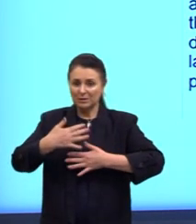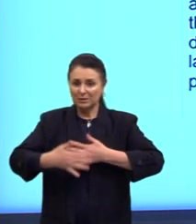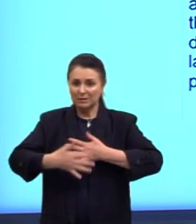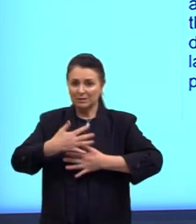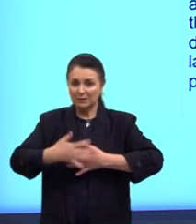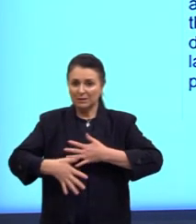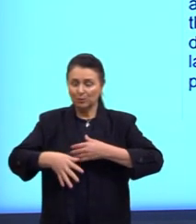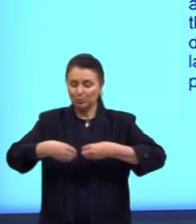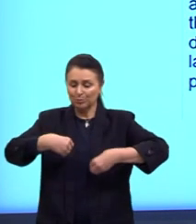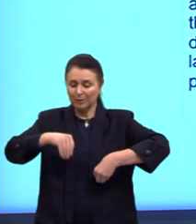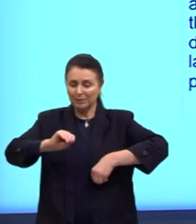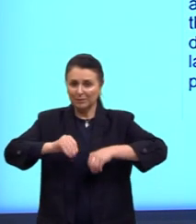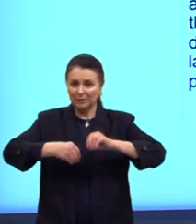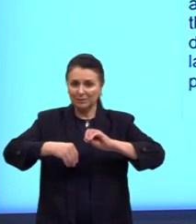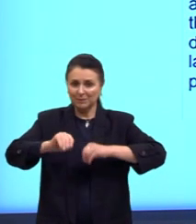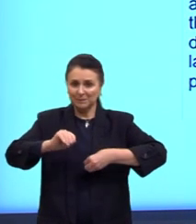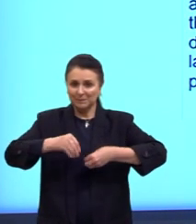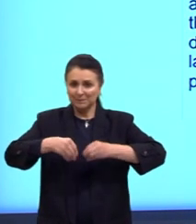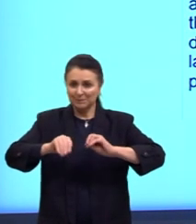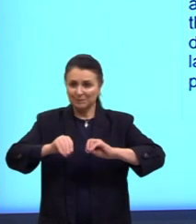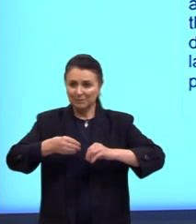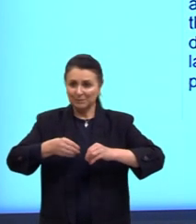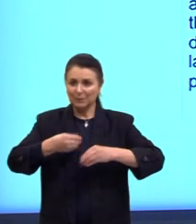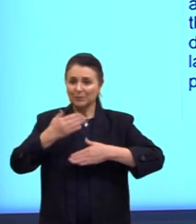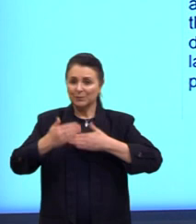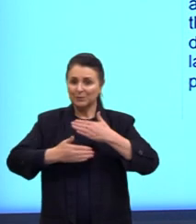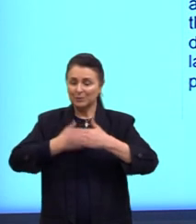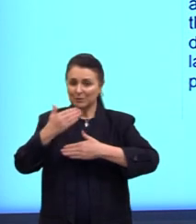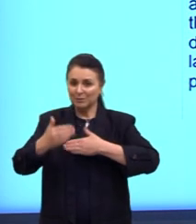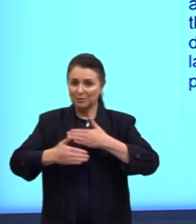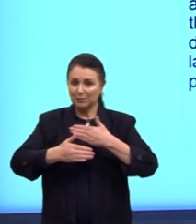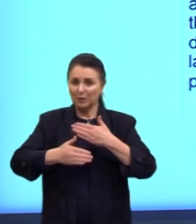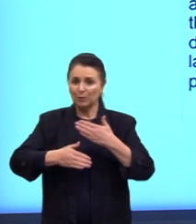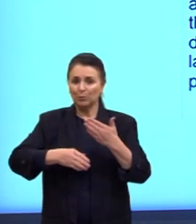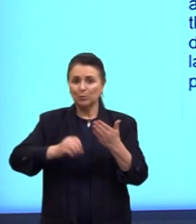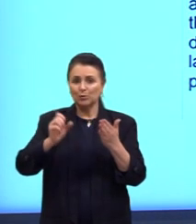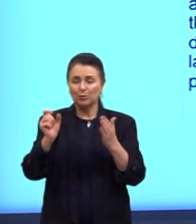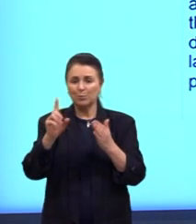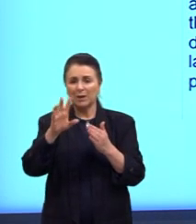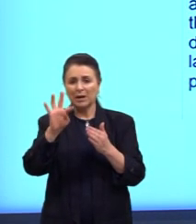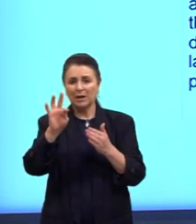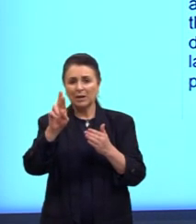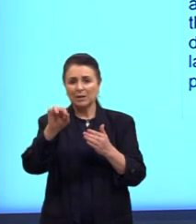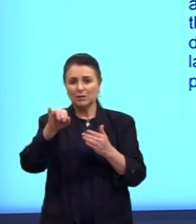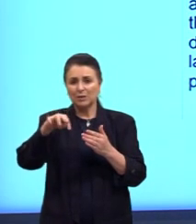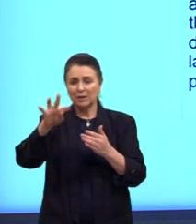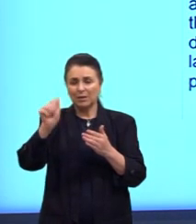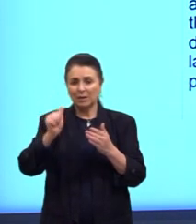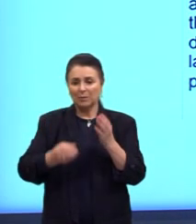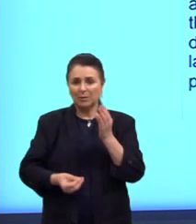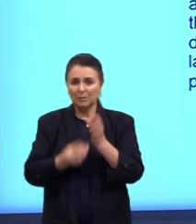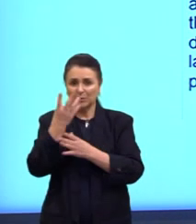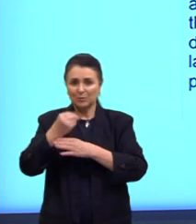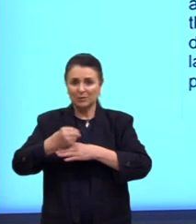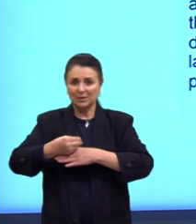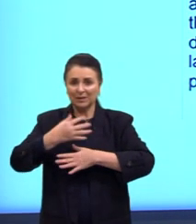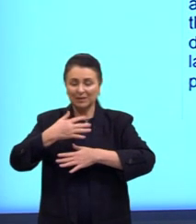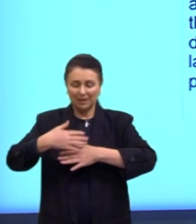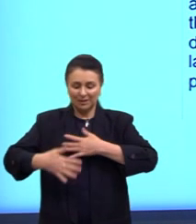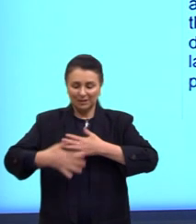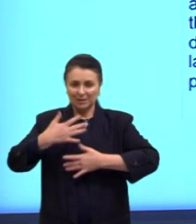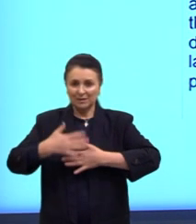moles, mais flácidos. Então, ó. O desenvolvimento de uma tinta para produzir pele e tecidos humanos finos.